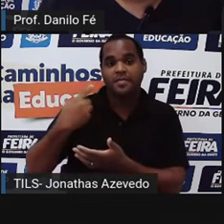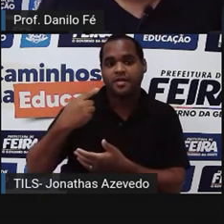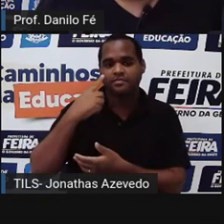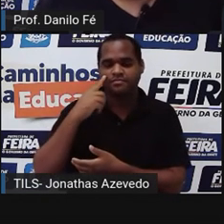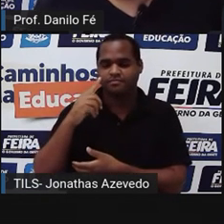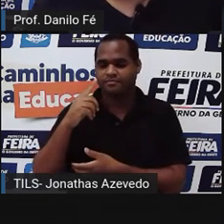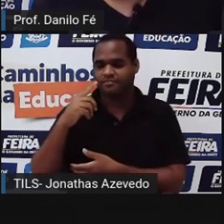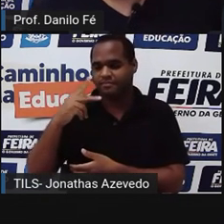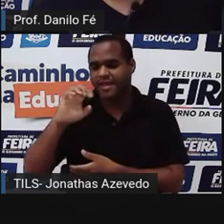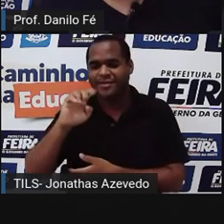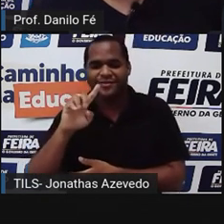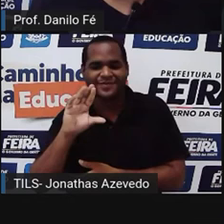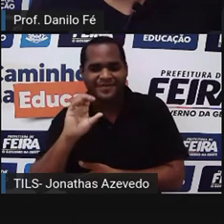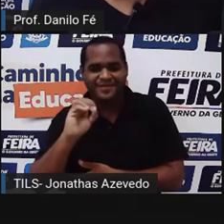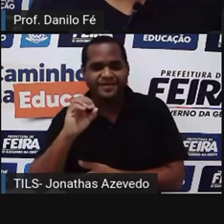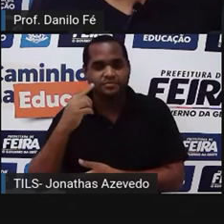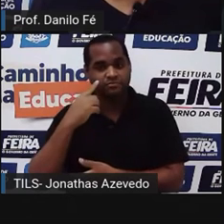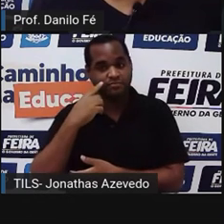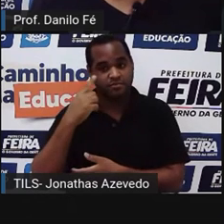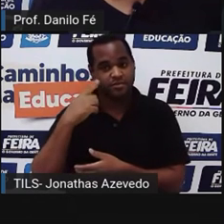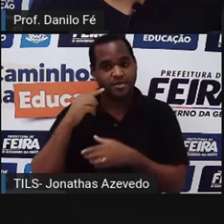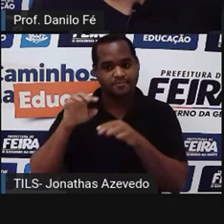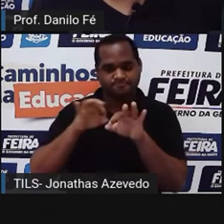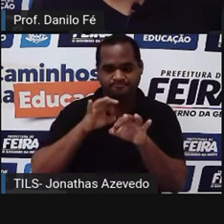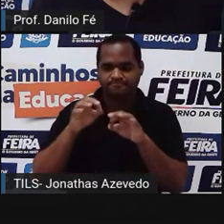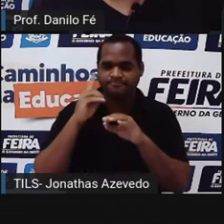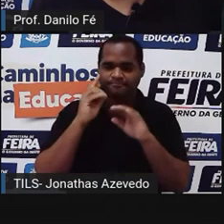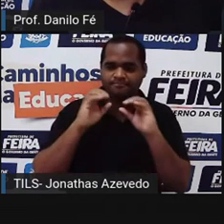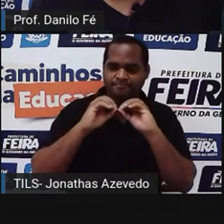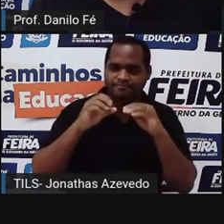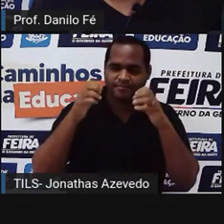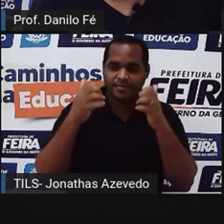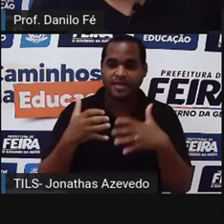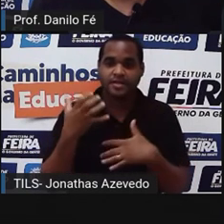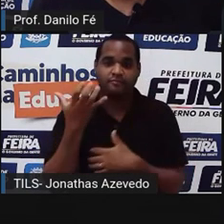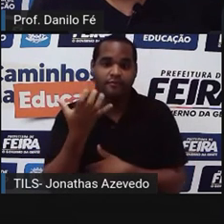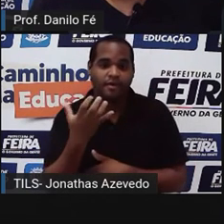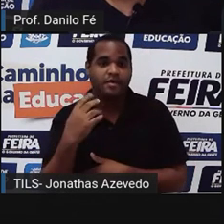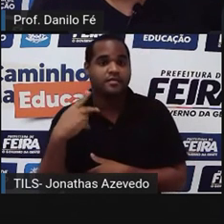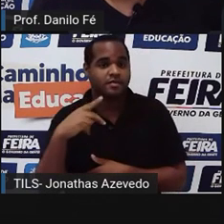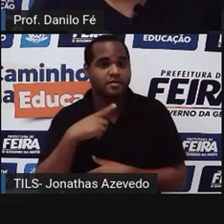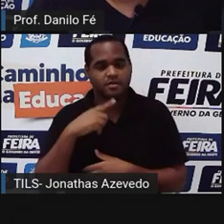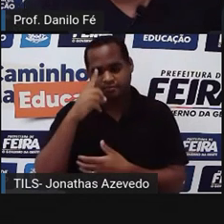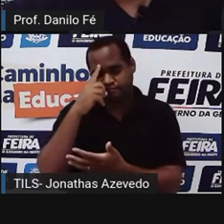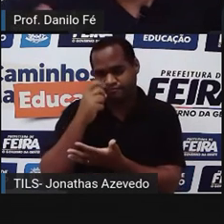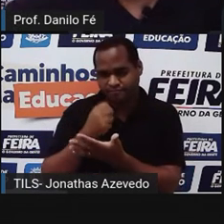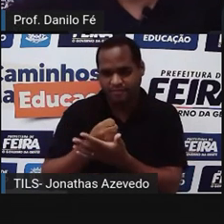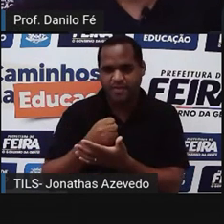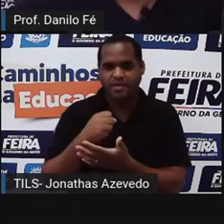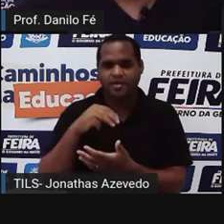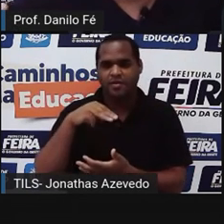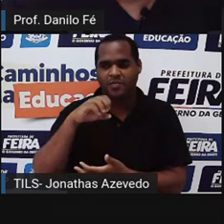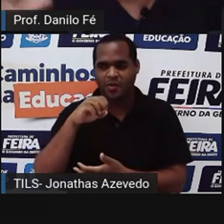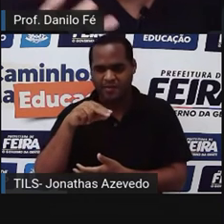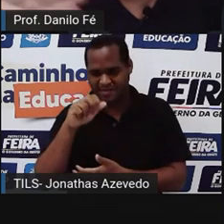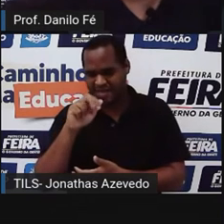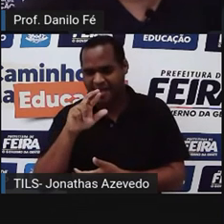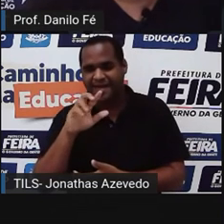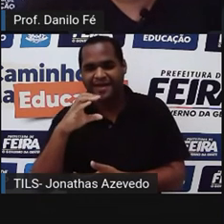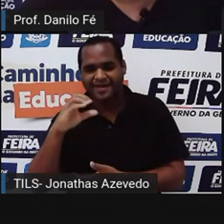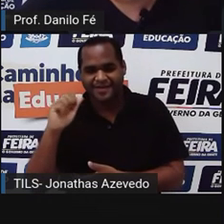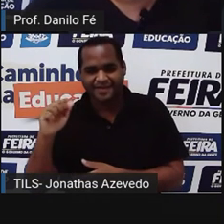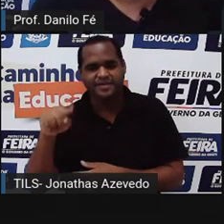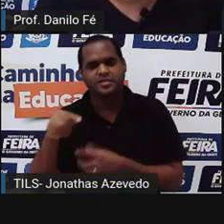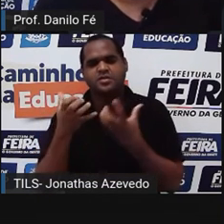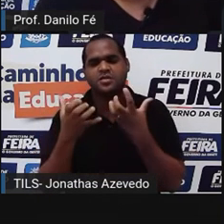imperador, ele já deixa clara a perspectiva dele, que ele queria ser um monarca absolutista, liberalismo, iluminismo, não